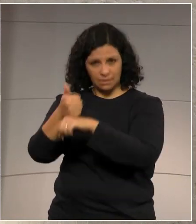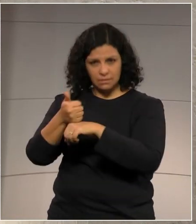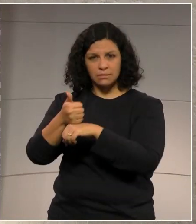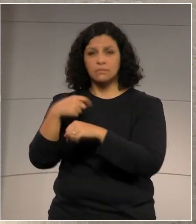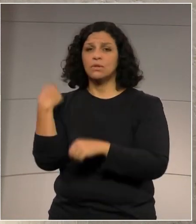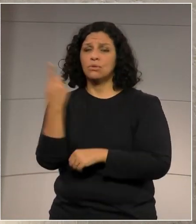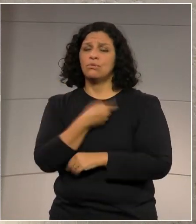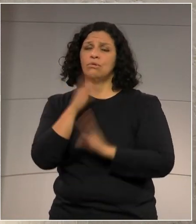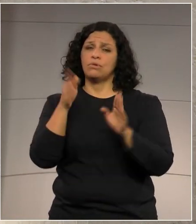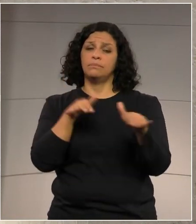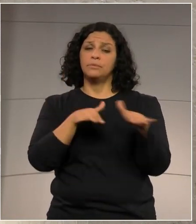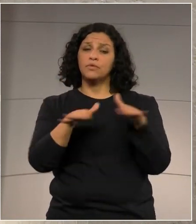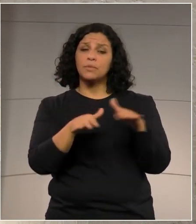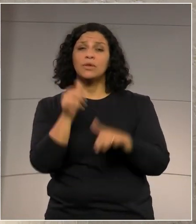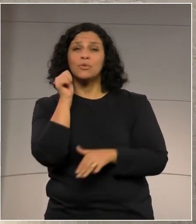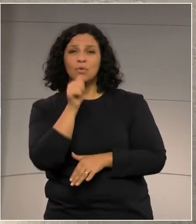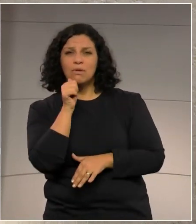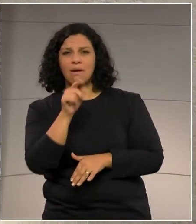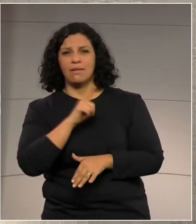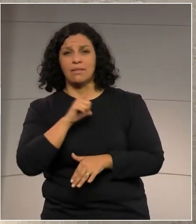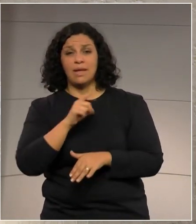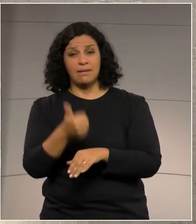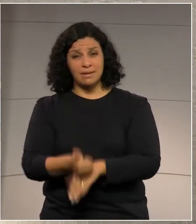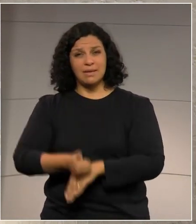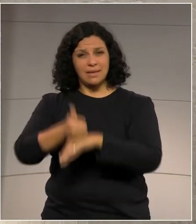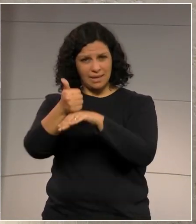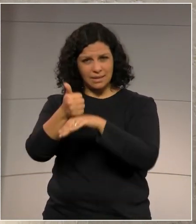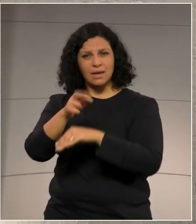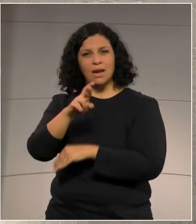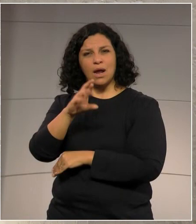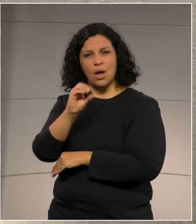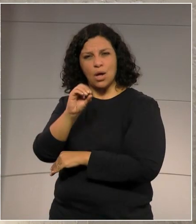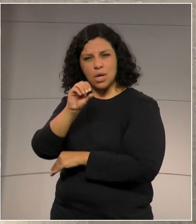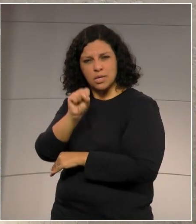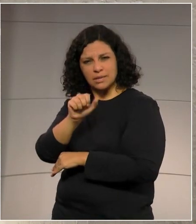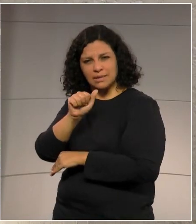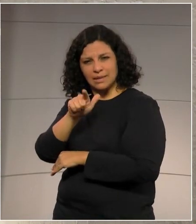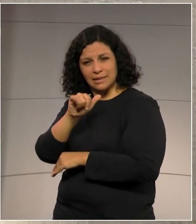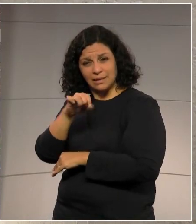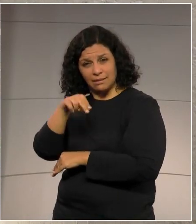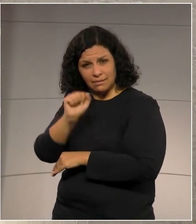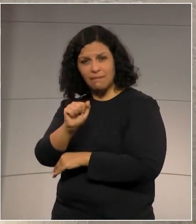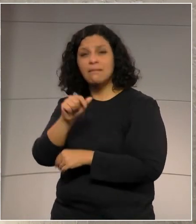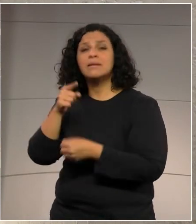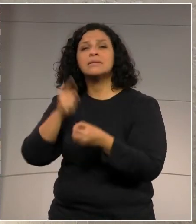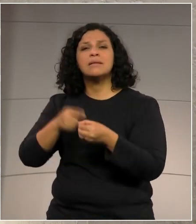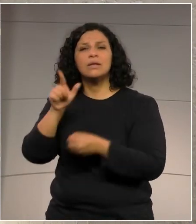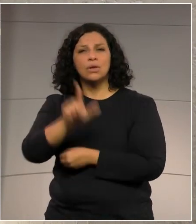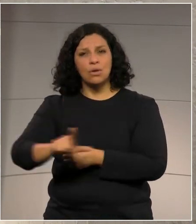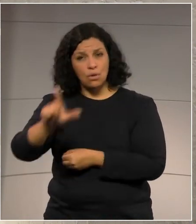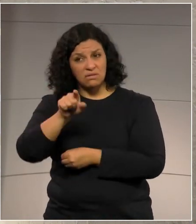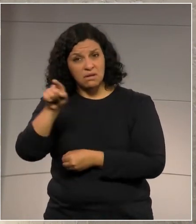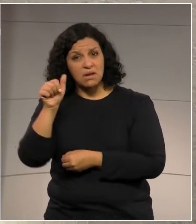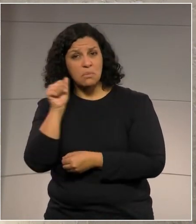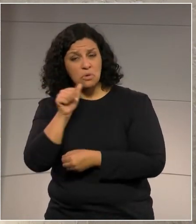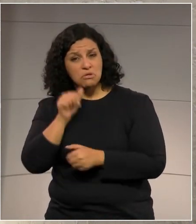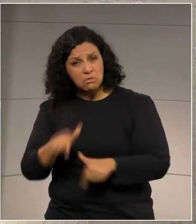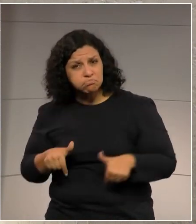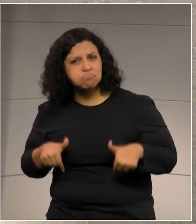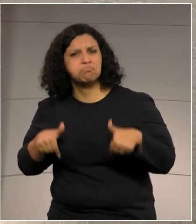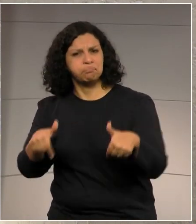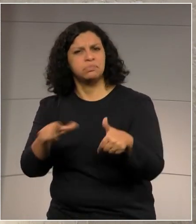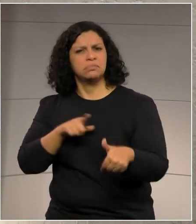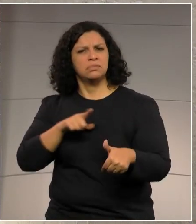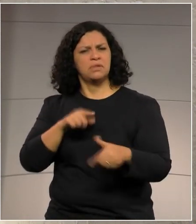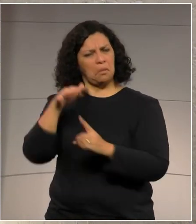nós que já temos um movimento de mulheres presidido pela Rosalina Batista, lá de Londrina, um movimento muito ativo no Paraná.